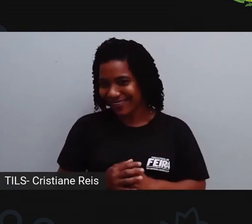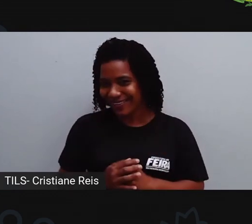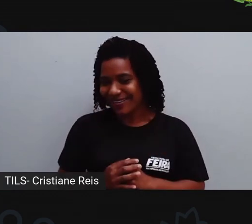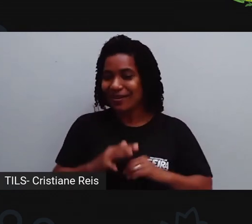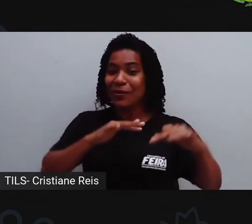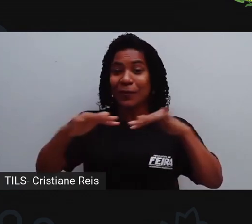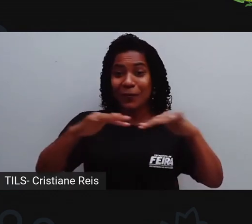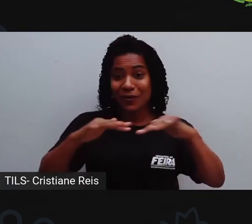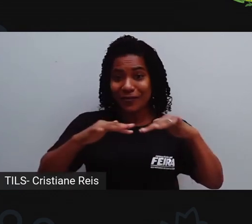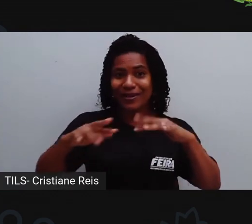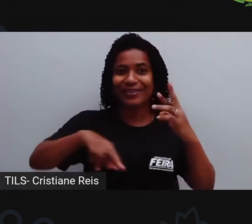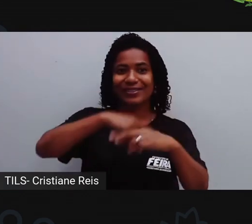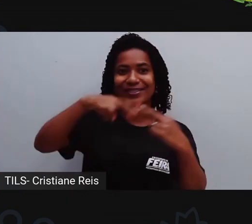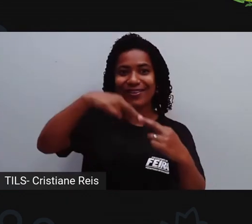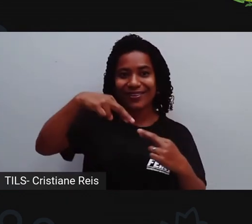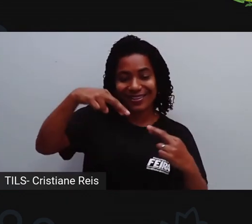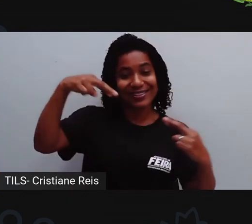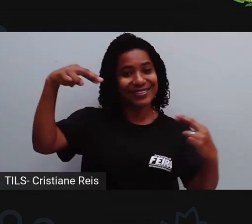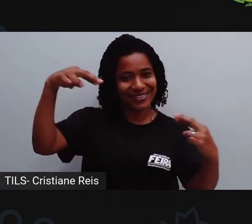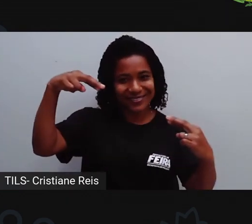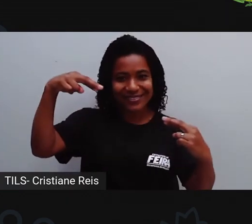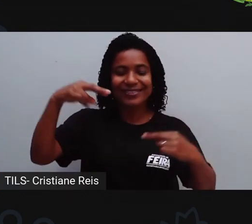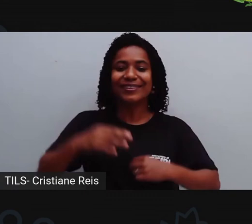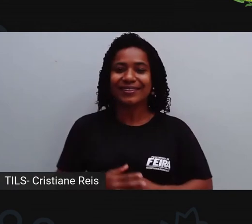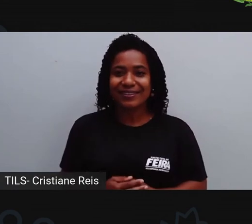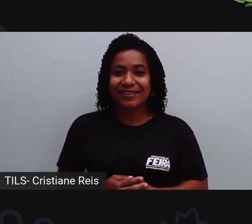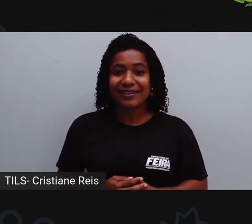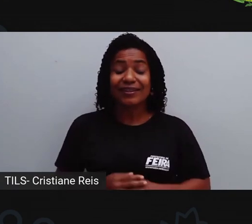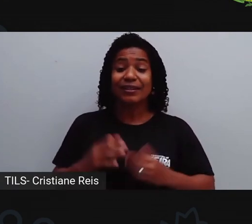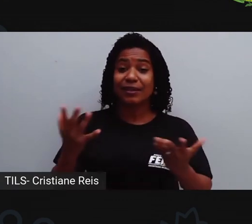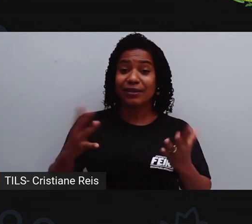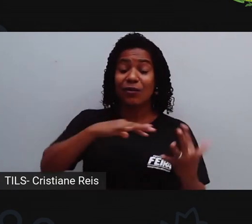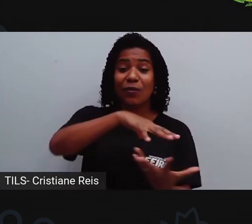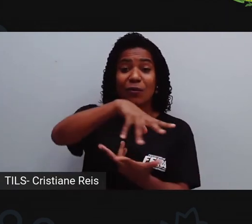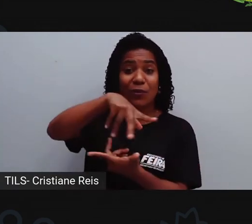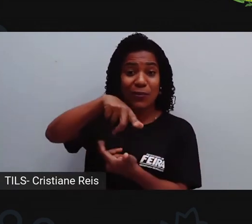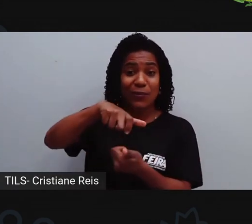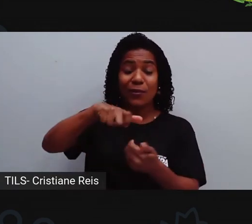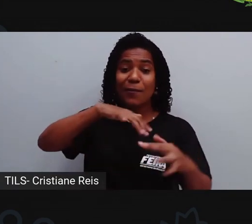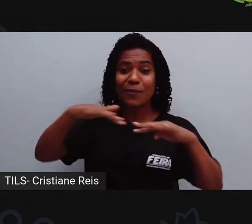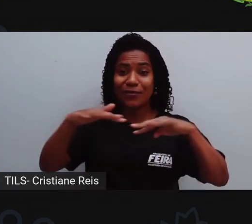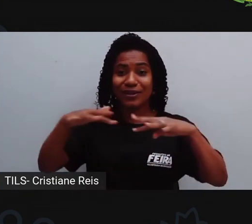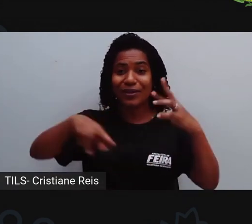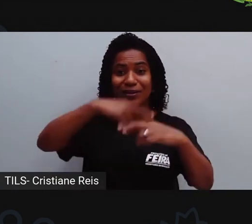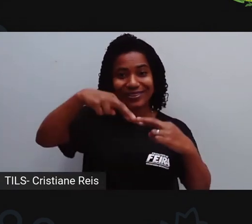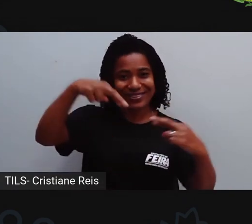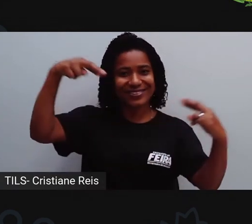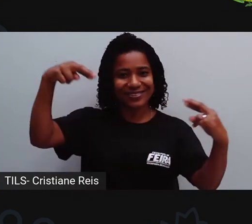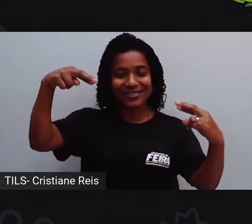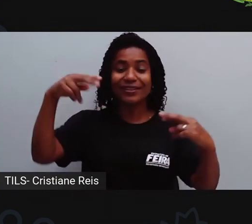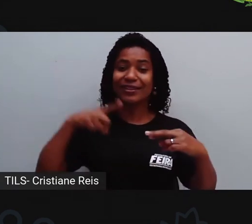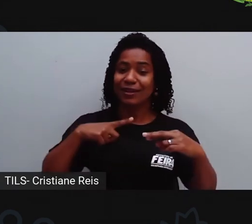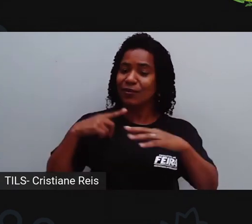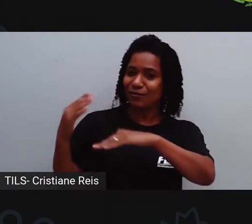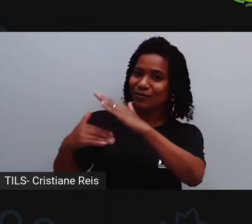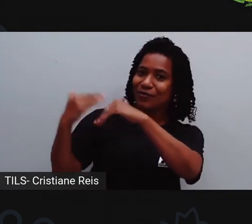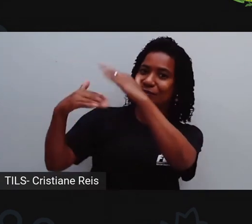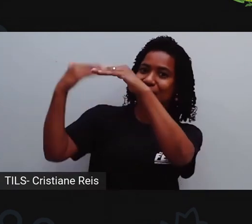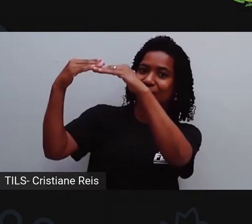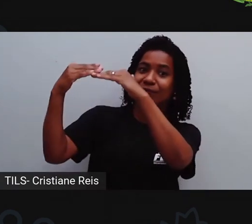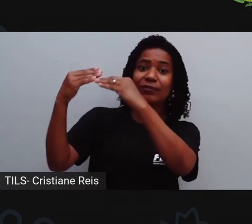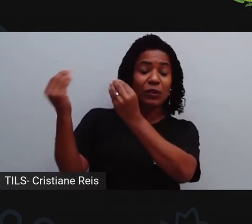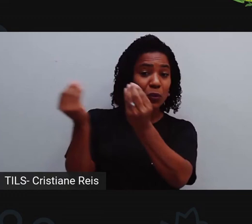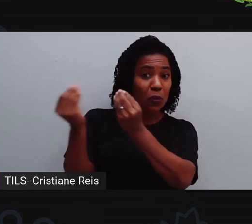movimento de rotação. Aprendemos que, graças a esse movimento de rotação, nós vamos ter o desenvolvimento aí do dia, o